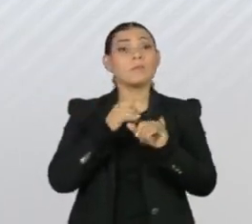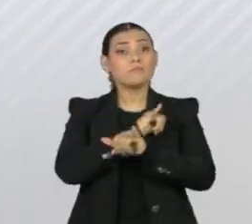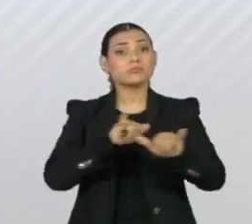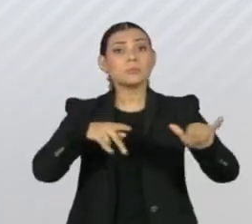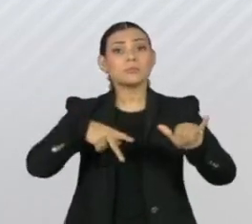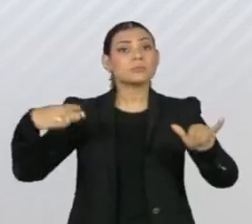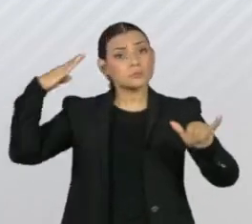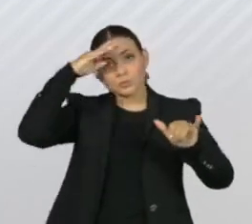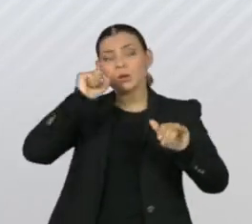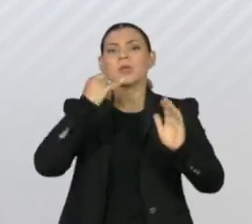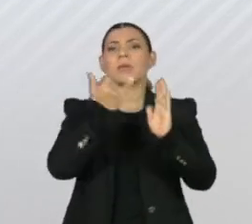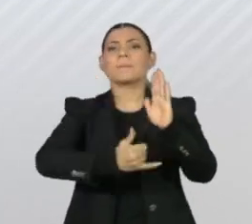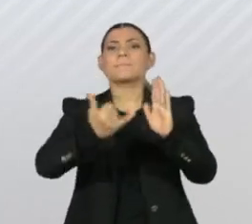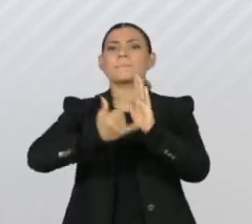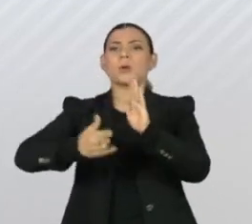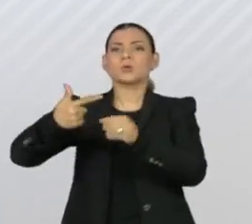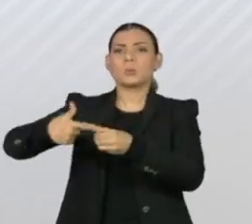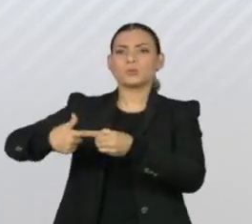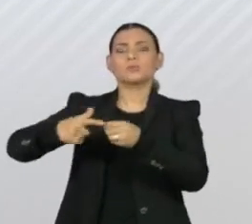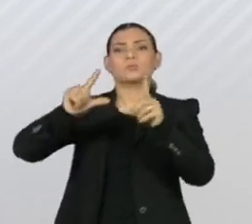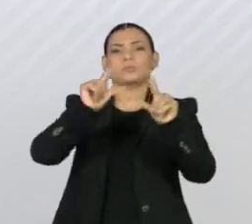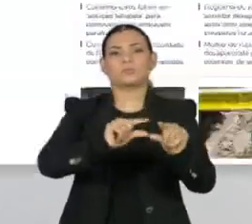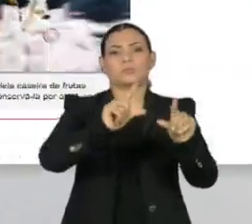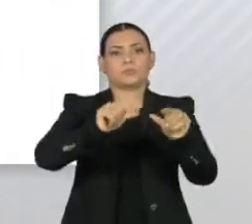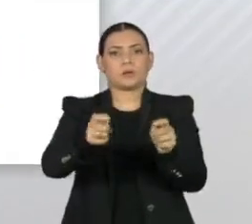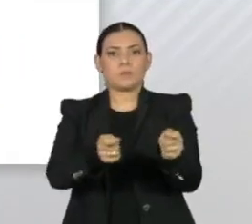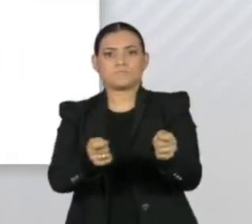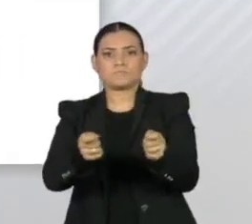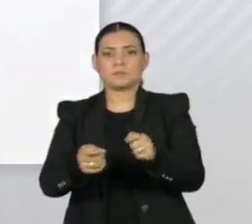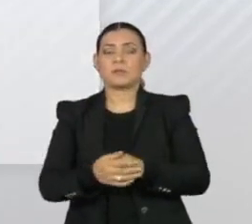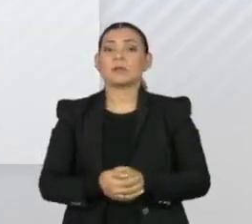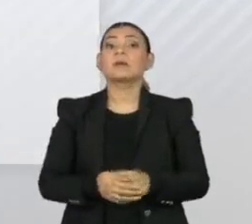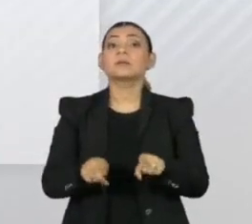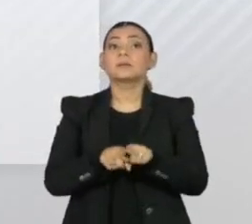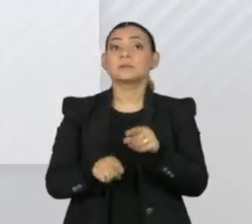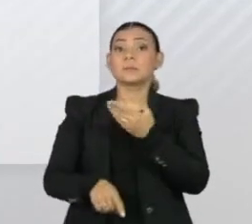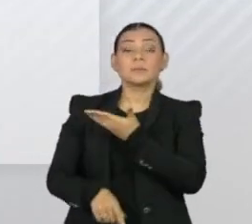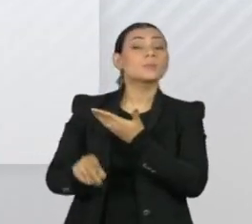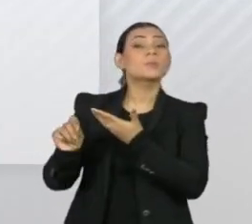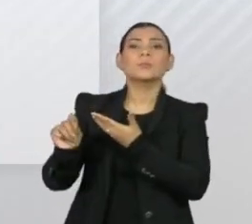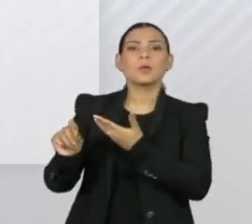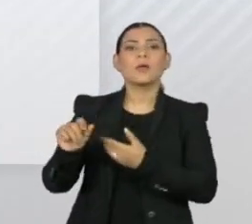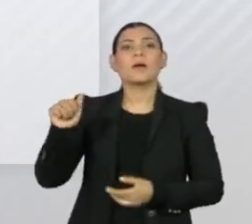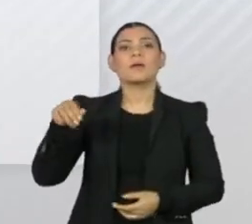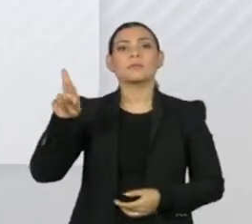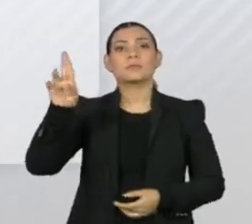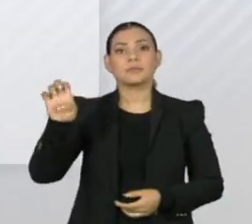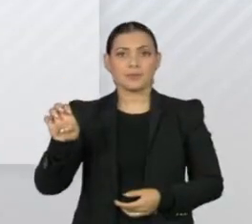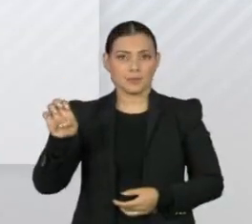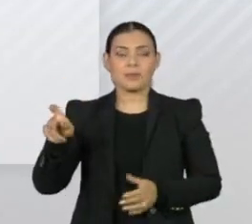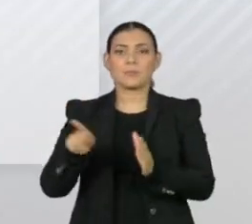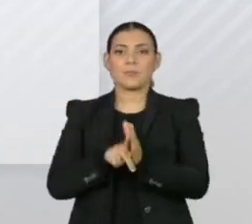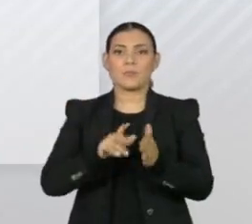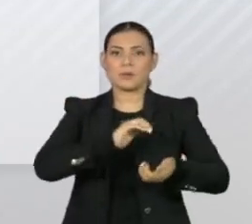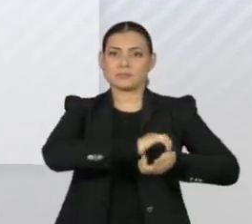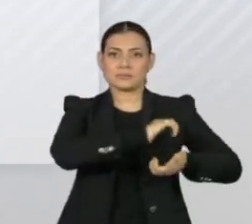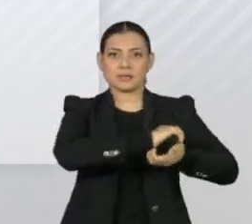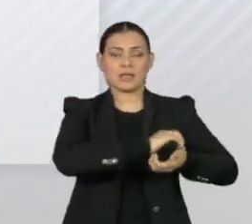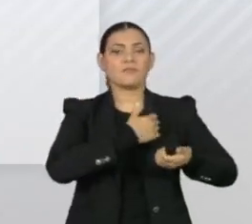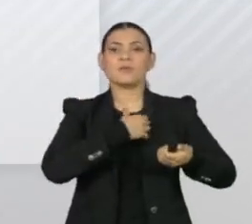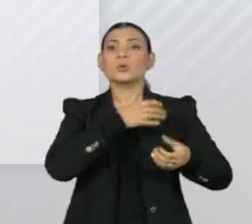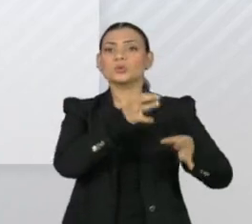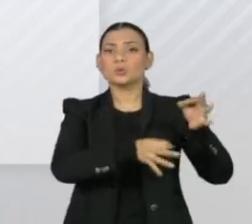para reduzir tributos sobre combustível. O portal UOL traz o destaque, André Mendonça, do STF, interrompe